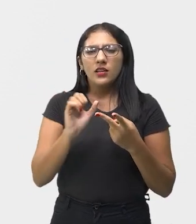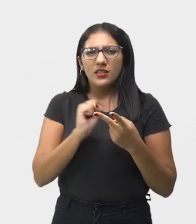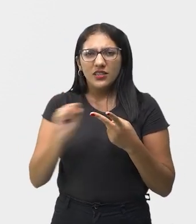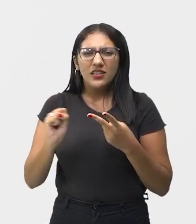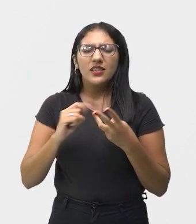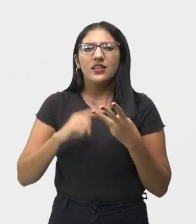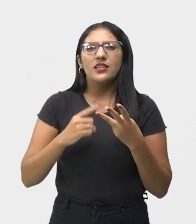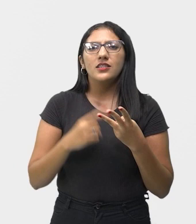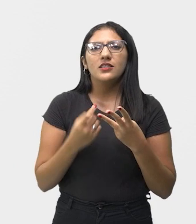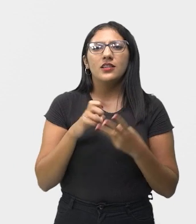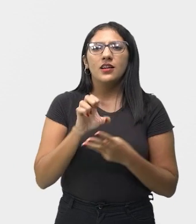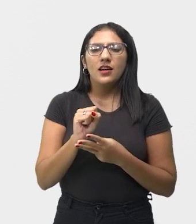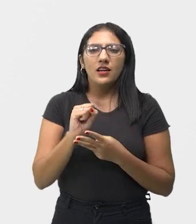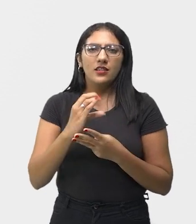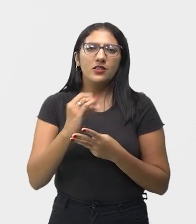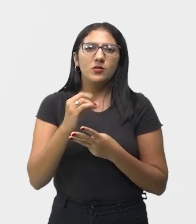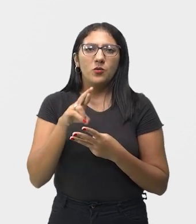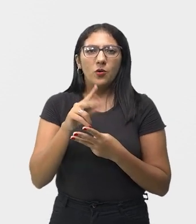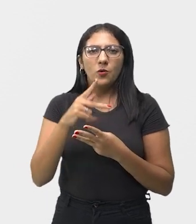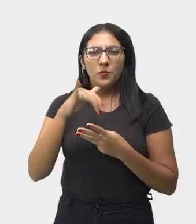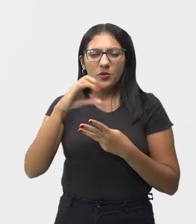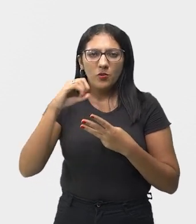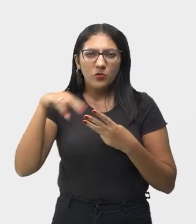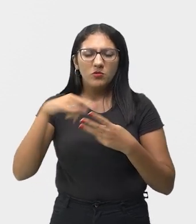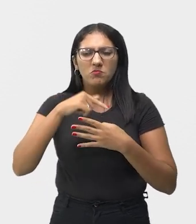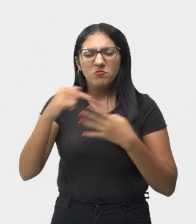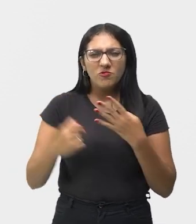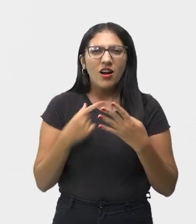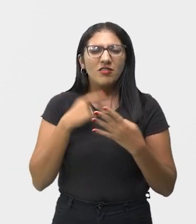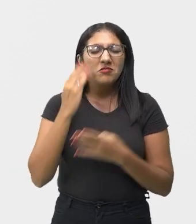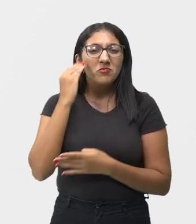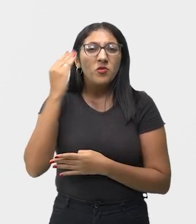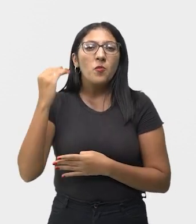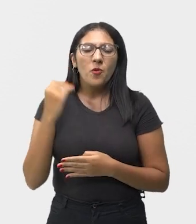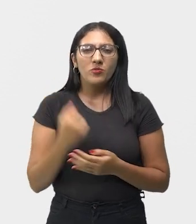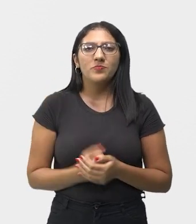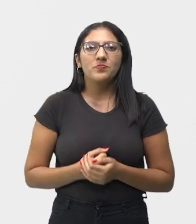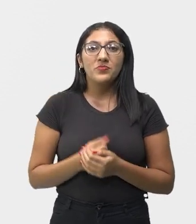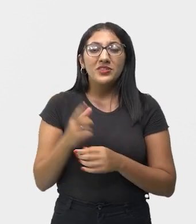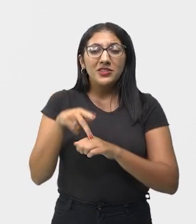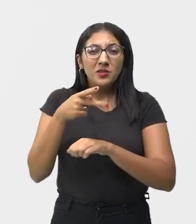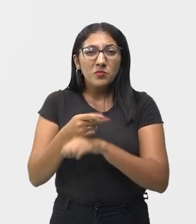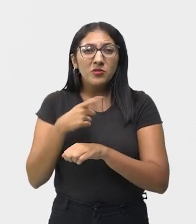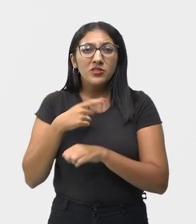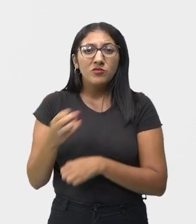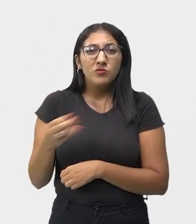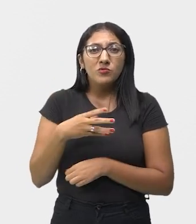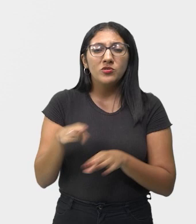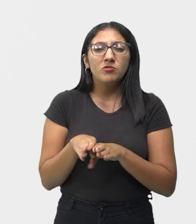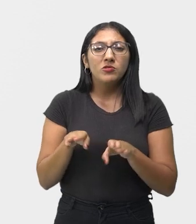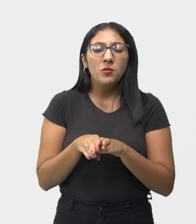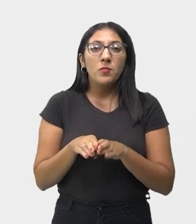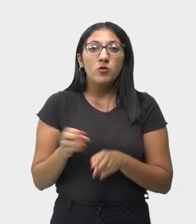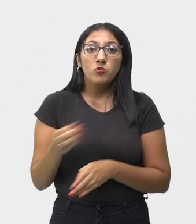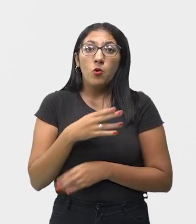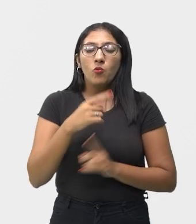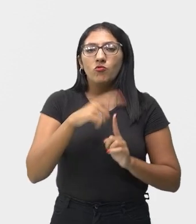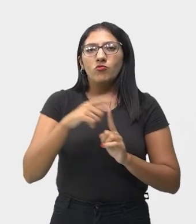Scorpion. E aí, no final da década, surgiu mais um subgênero do rock, o funk.